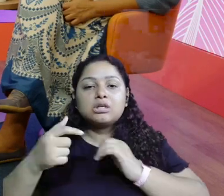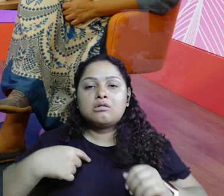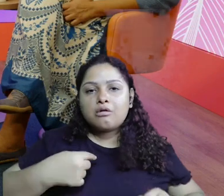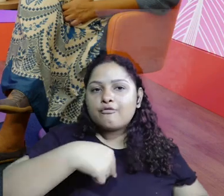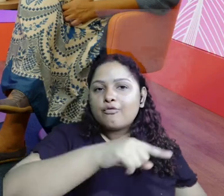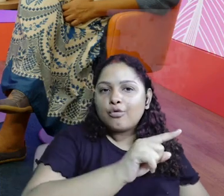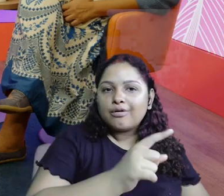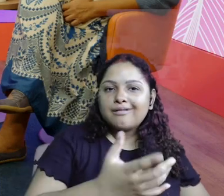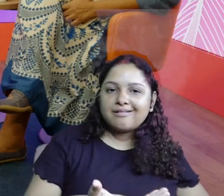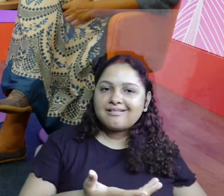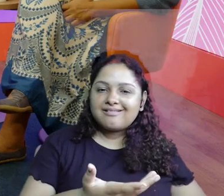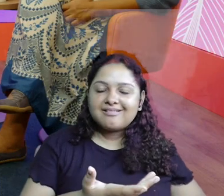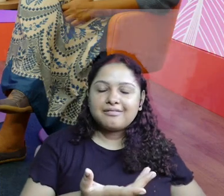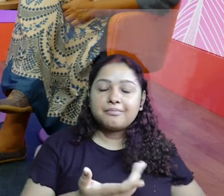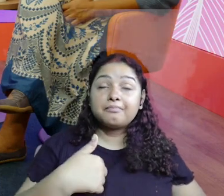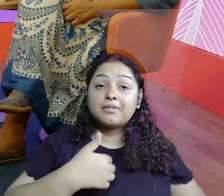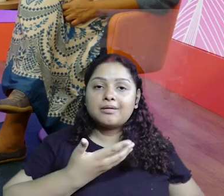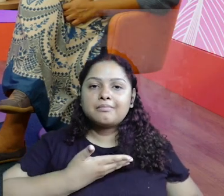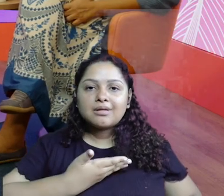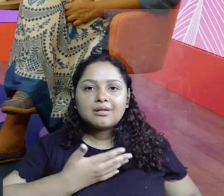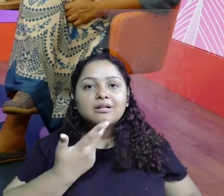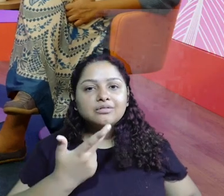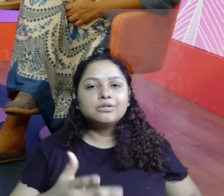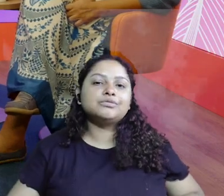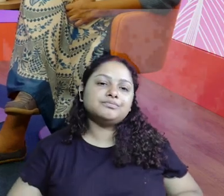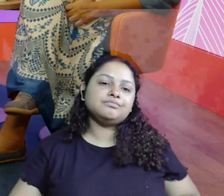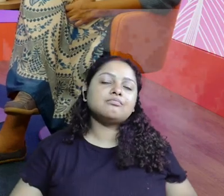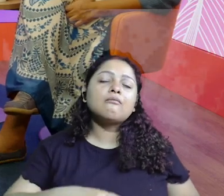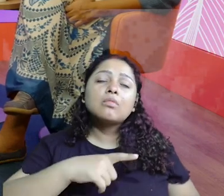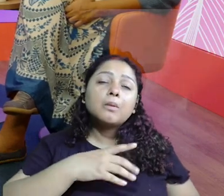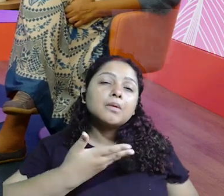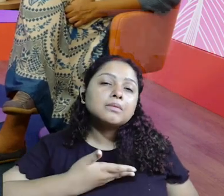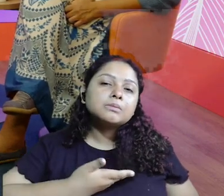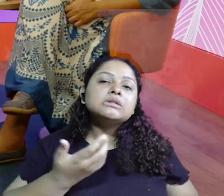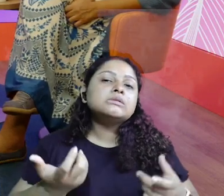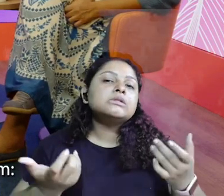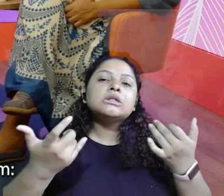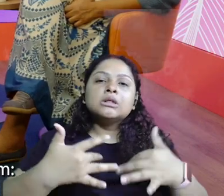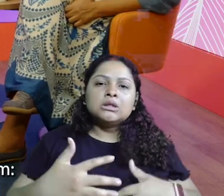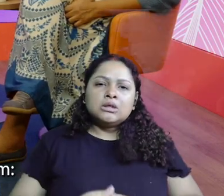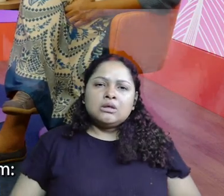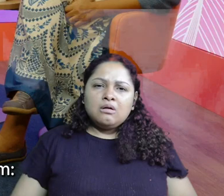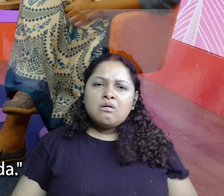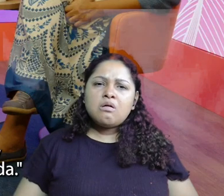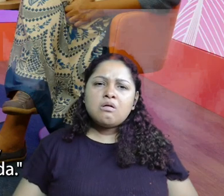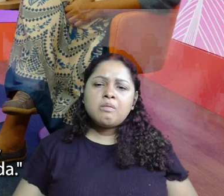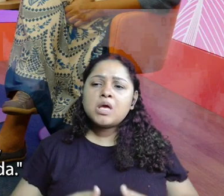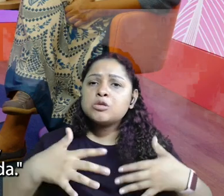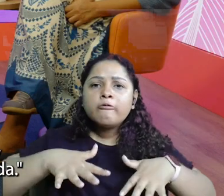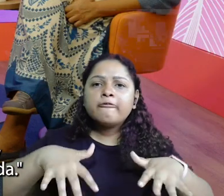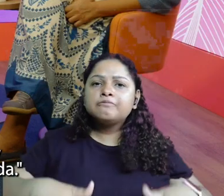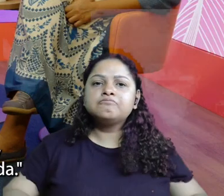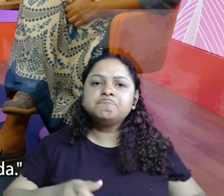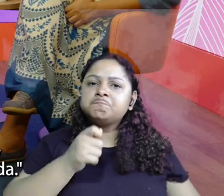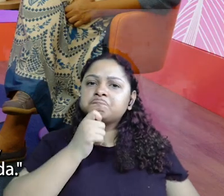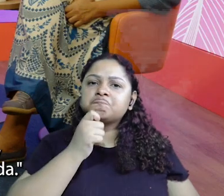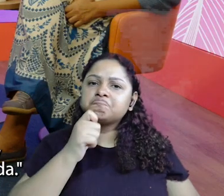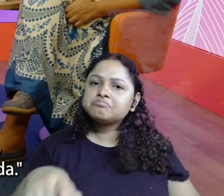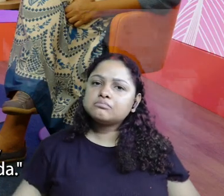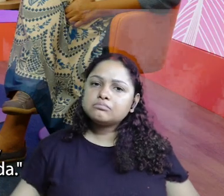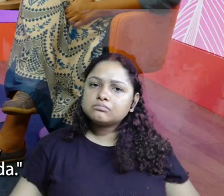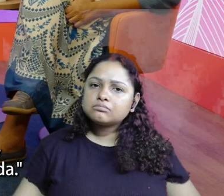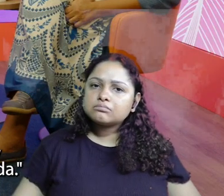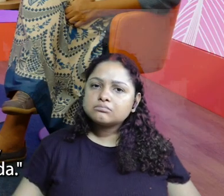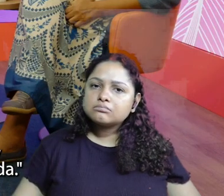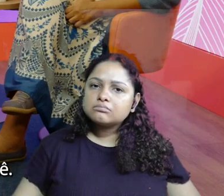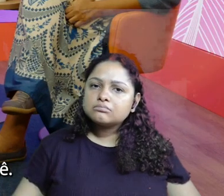lojinha pra eu poder viver. Uma amiga minha, ela fala... É a grande rede. Tem uma amiga minha que fala assim pra mim, só eu não fui vestida de saia ainda, só eu